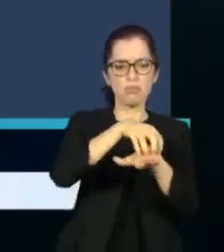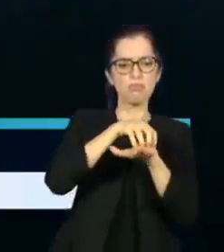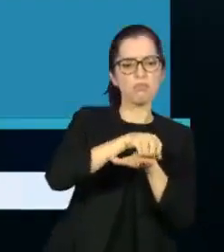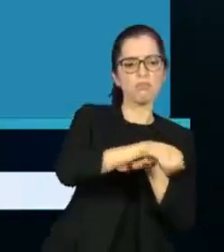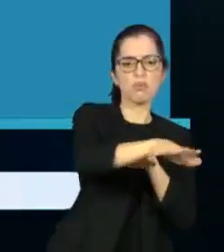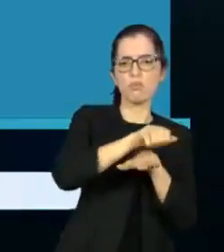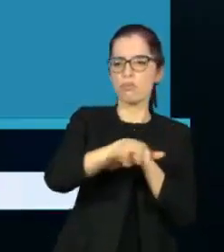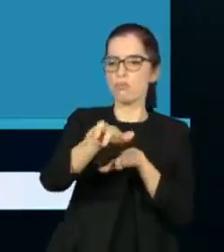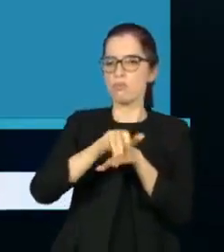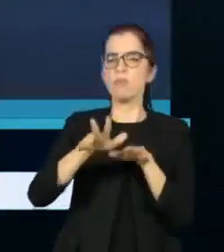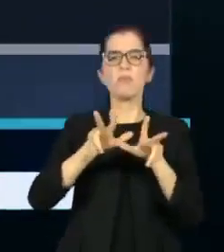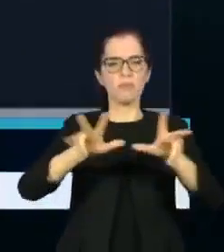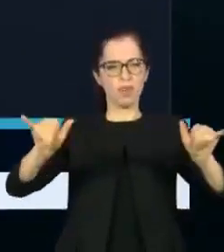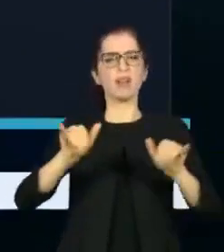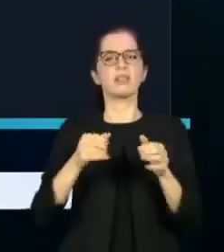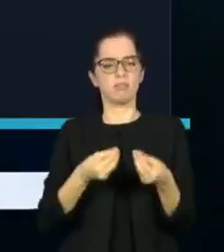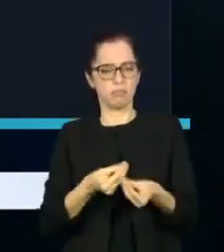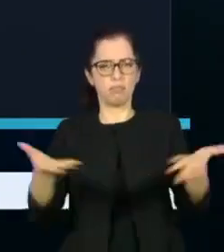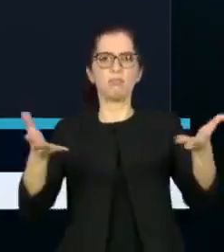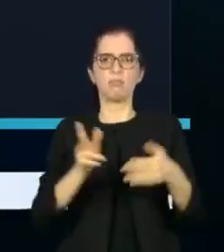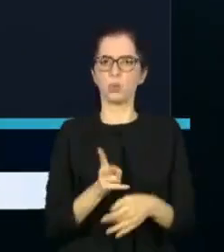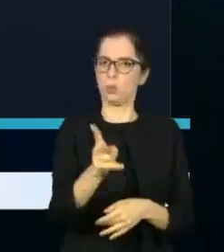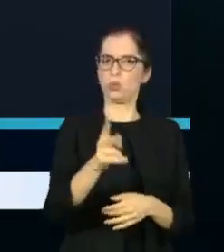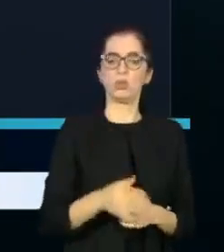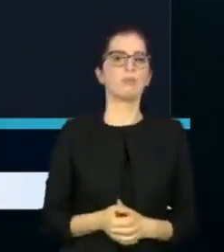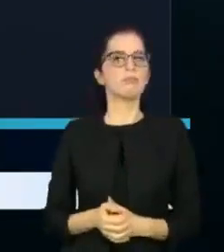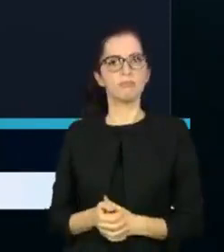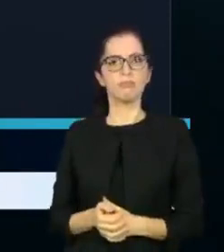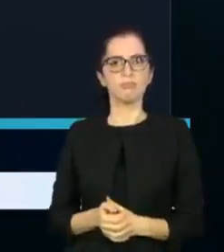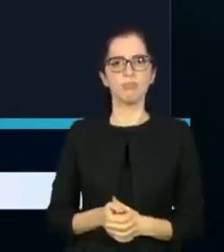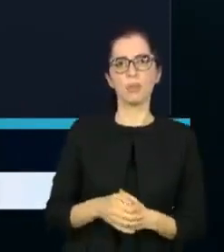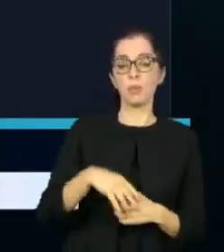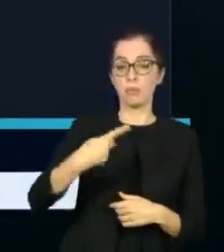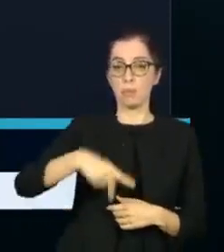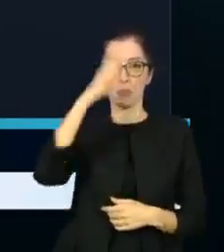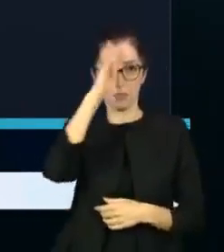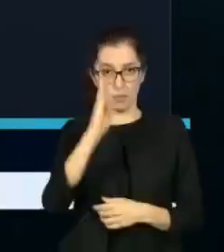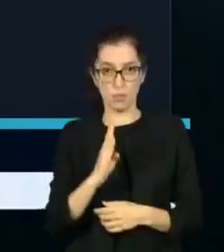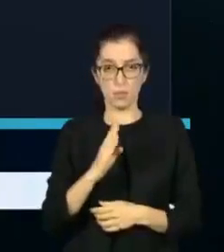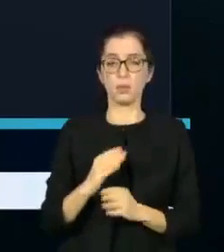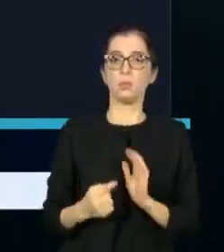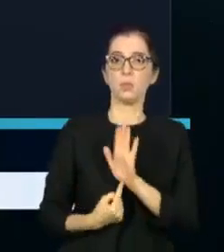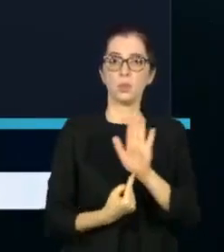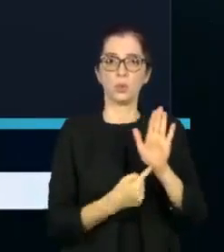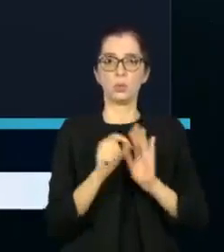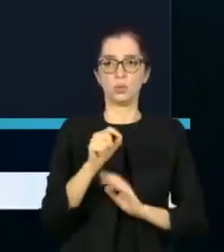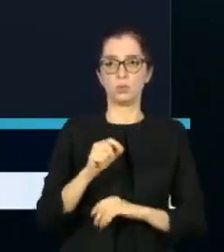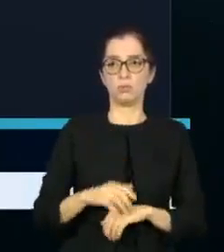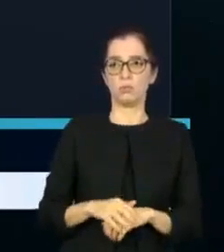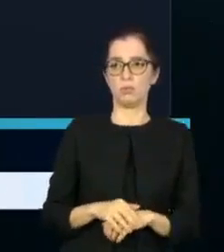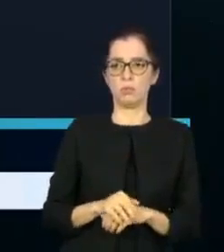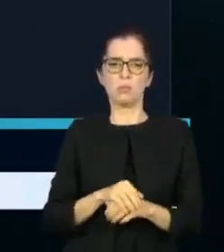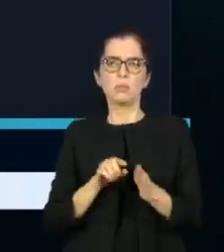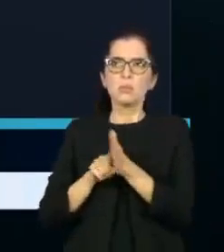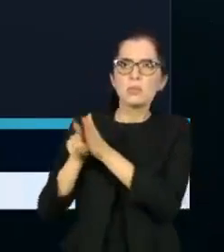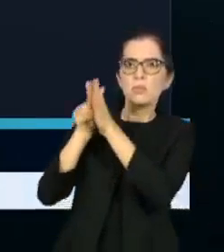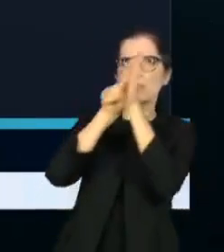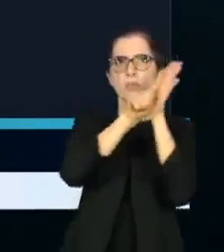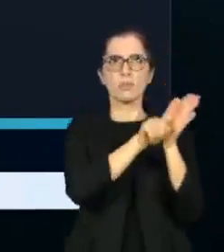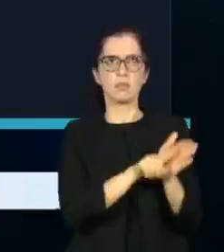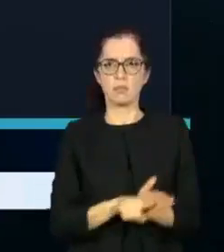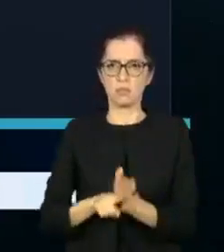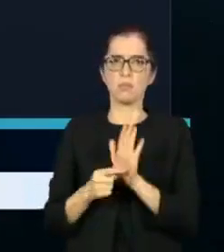mais tarde. Levantamento feito em quase todo o Brasil pela produção do Jornal da Cultura revelou que em Brasília e em pelo menos 19